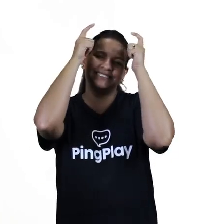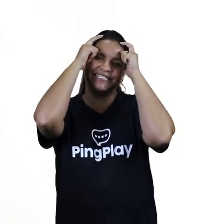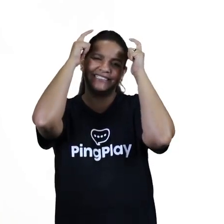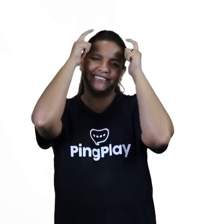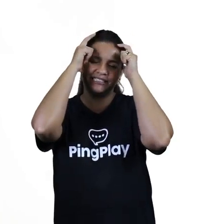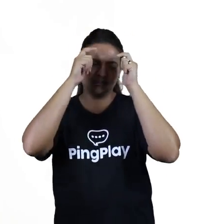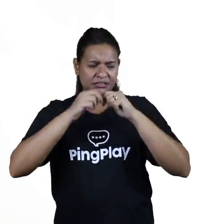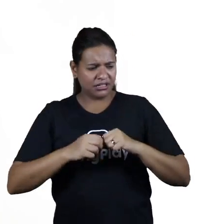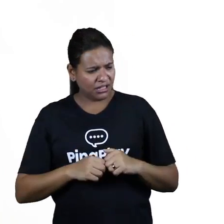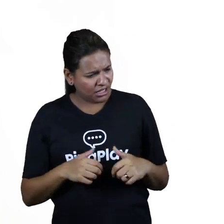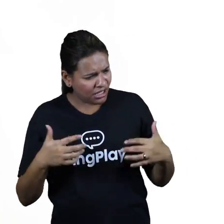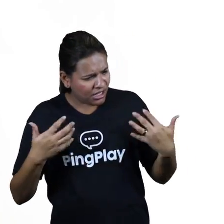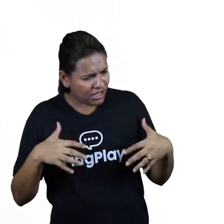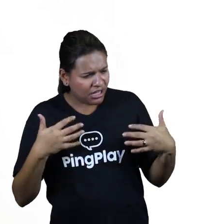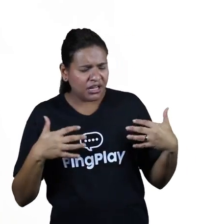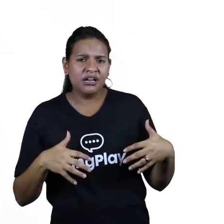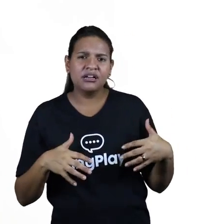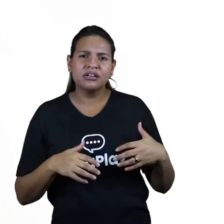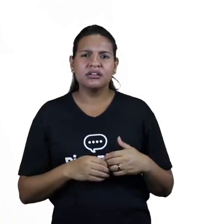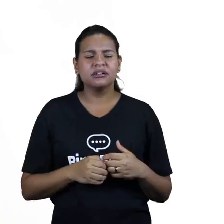uma criança.